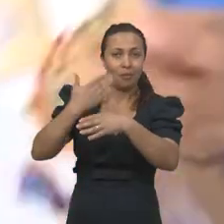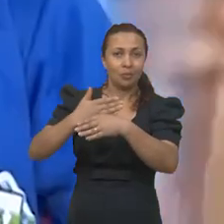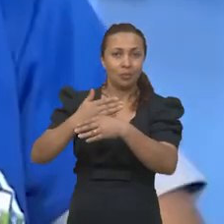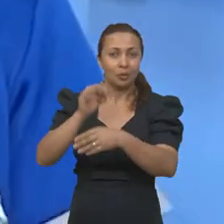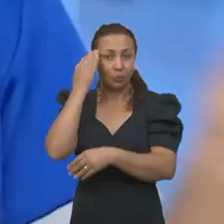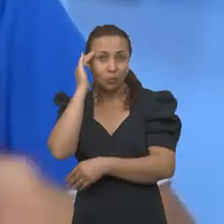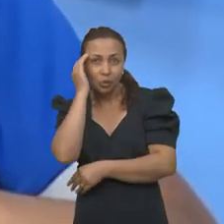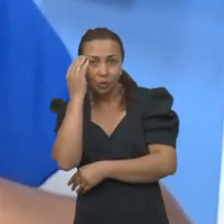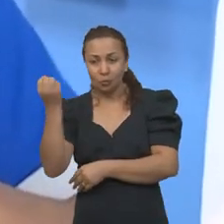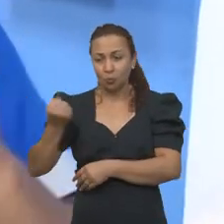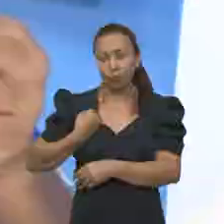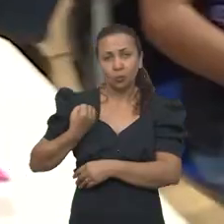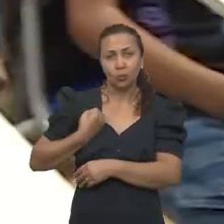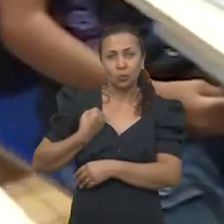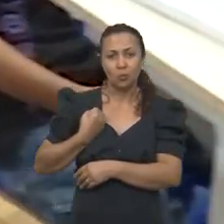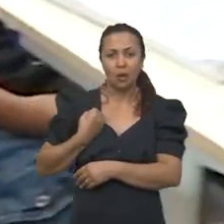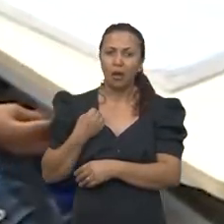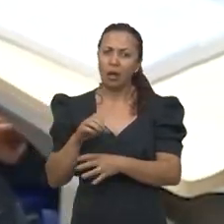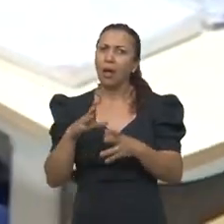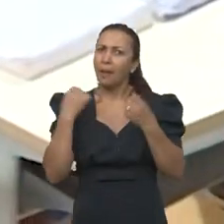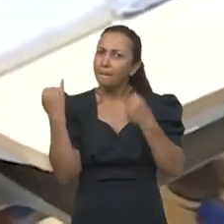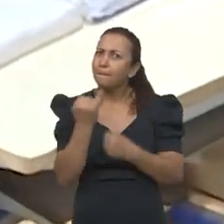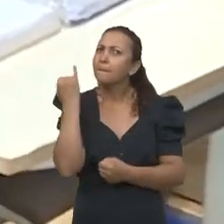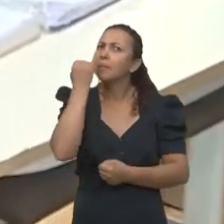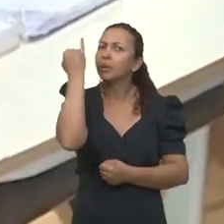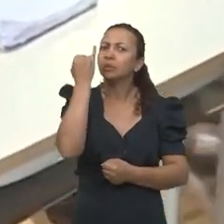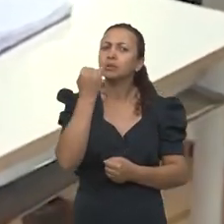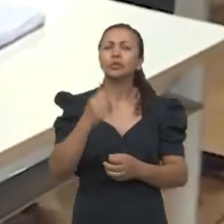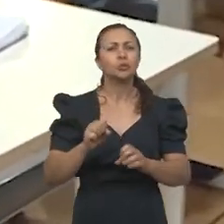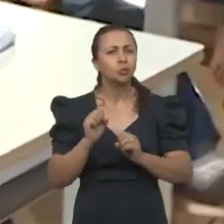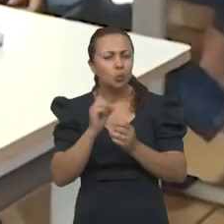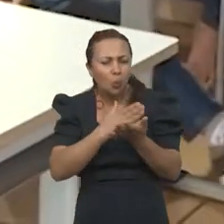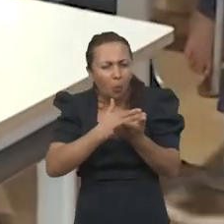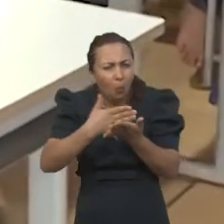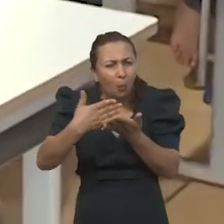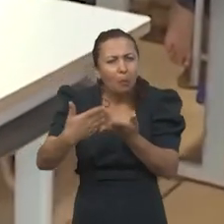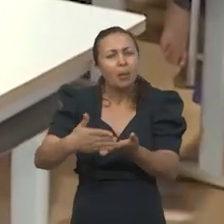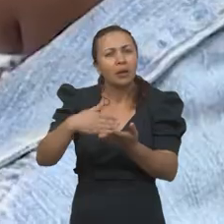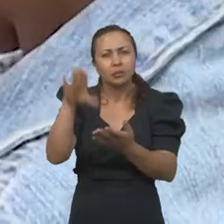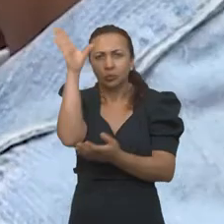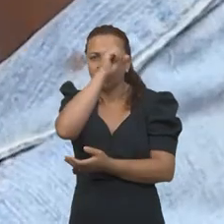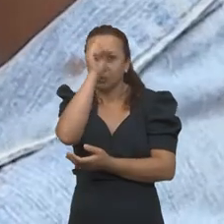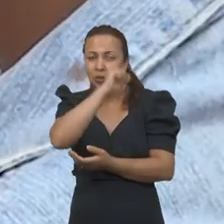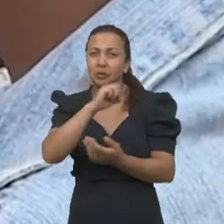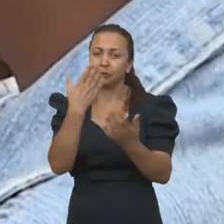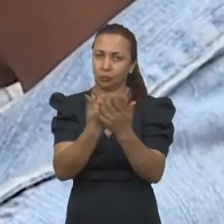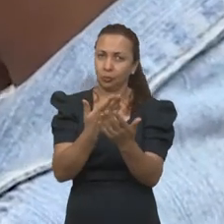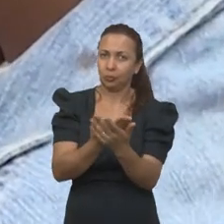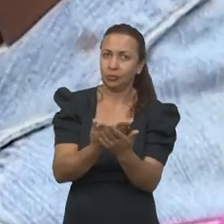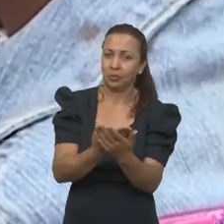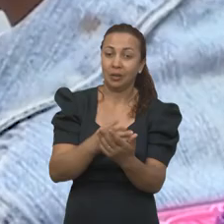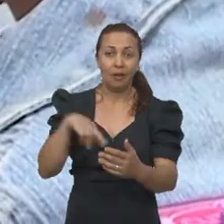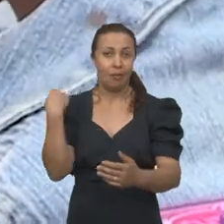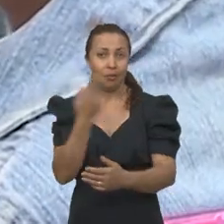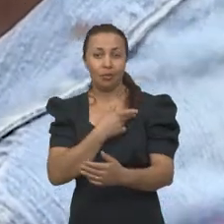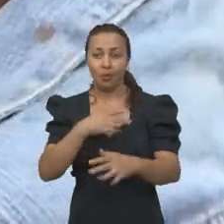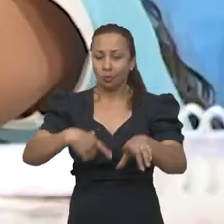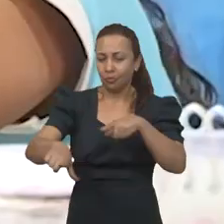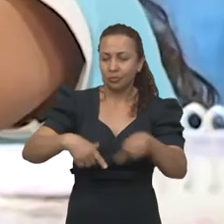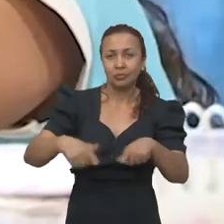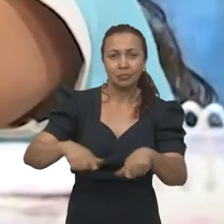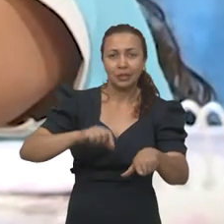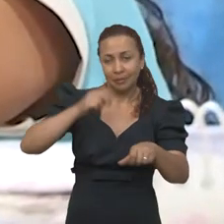construção da noção de número, ela é essencial lá nos anos iniciais. Então todo o nosso trabalho está